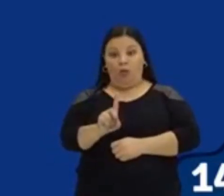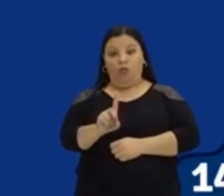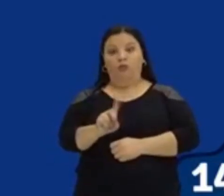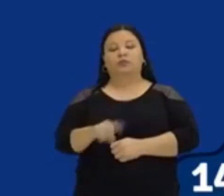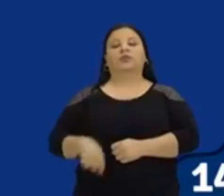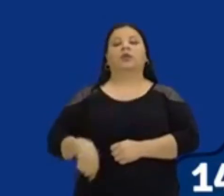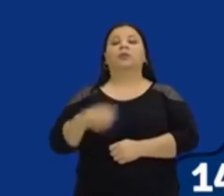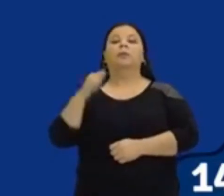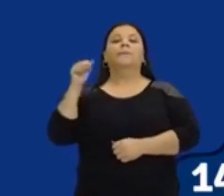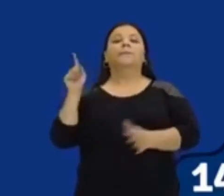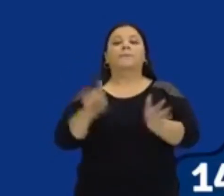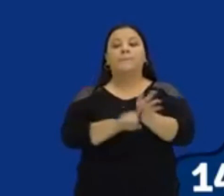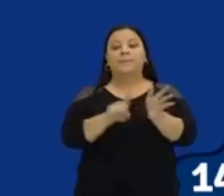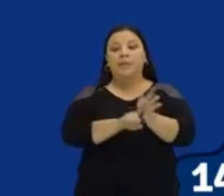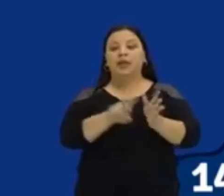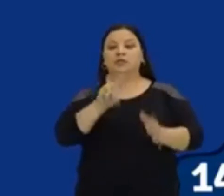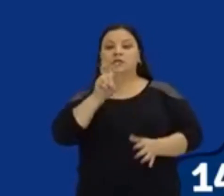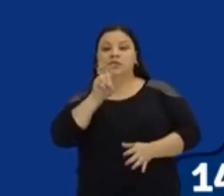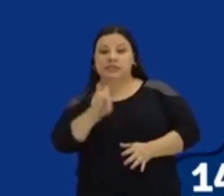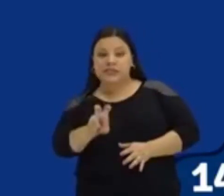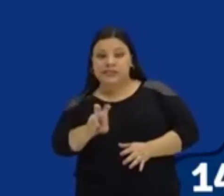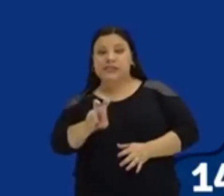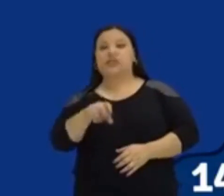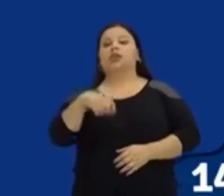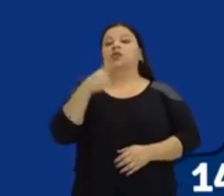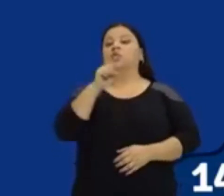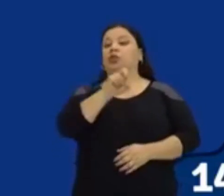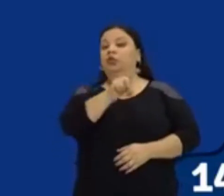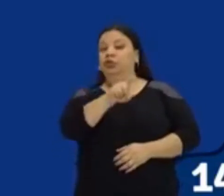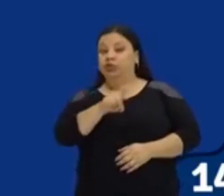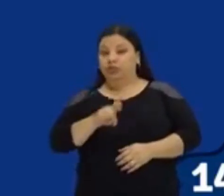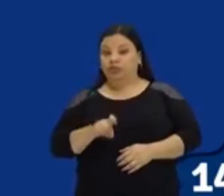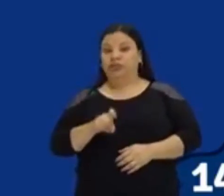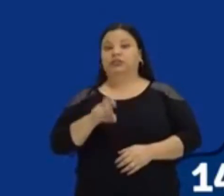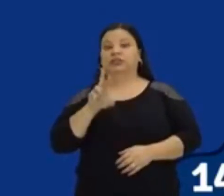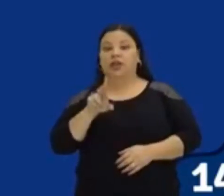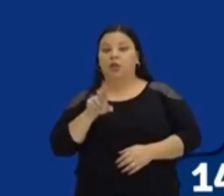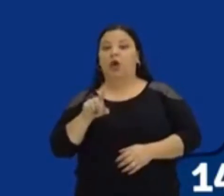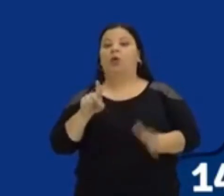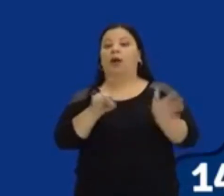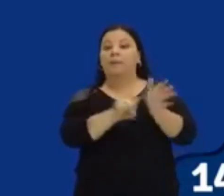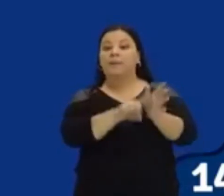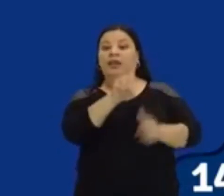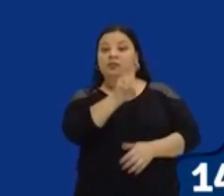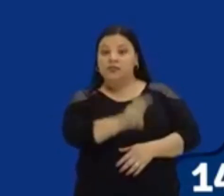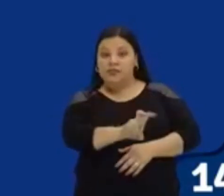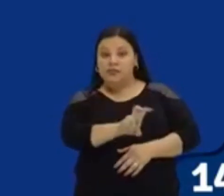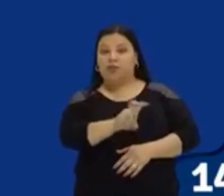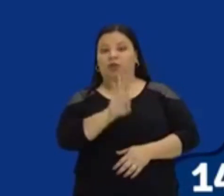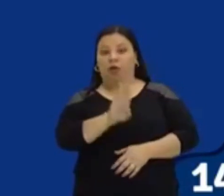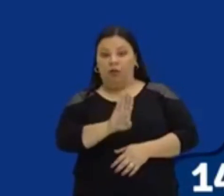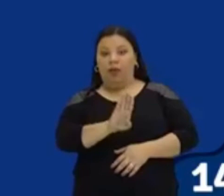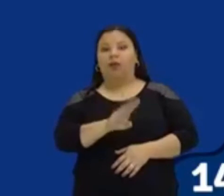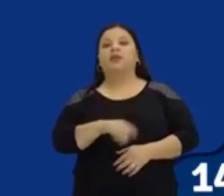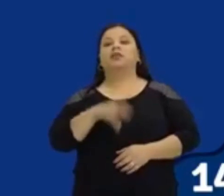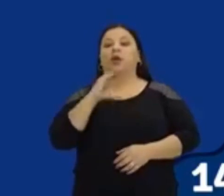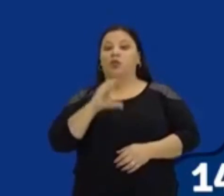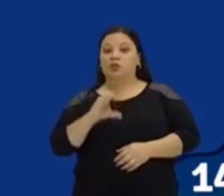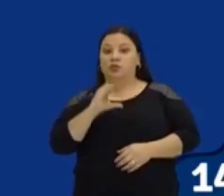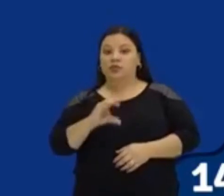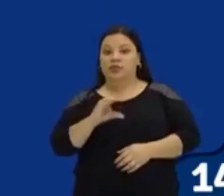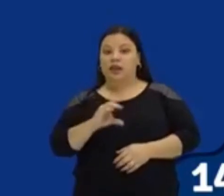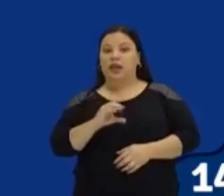coeficiente sempre que está ao lado do x então aqui no caso é menos 5 então e o nosso c termo independente aqui é